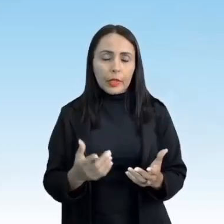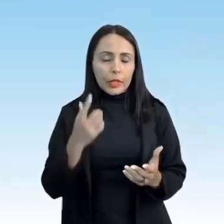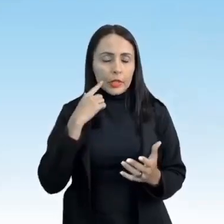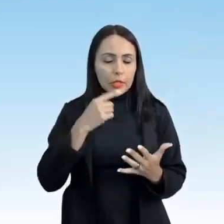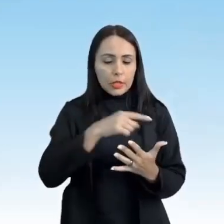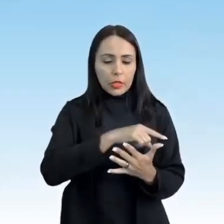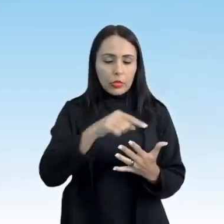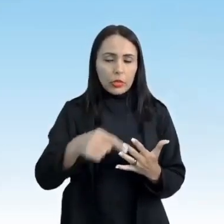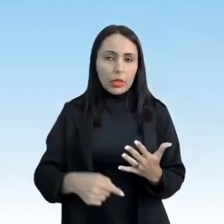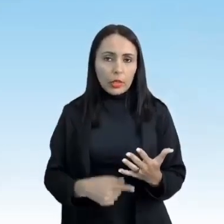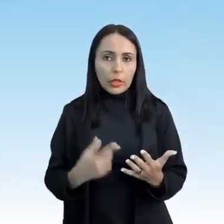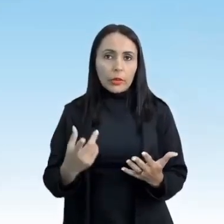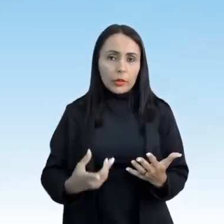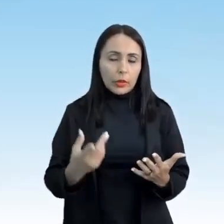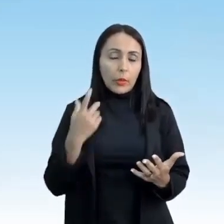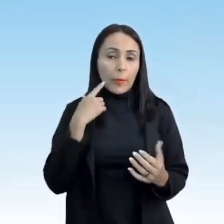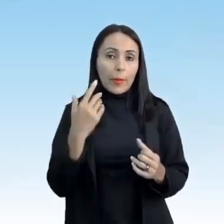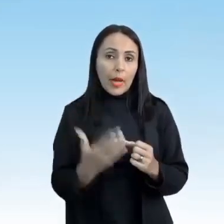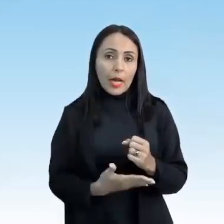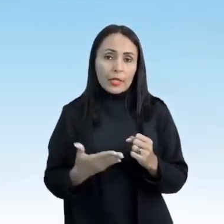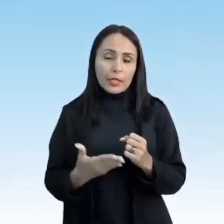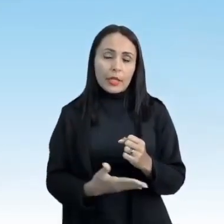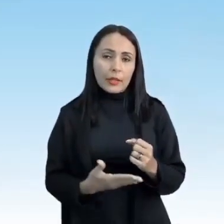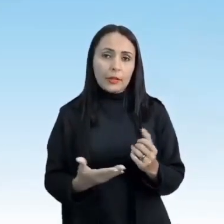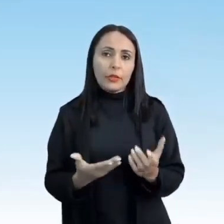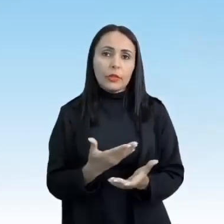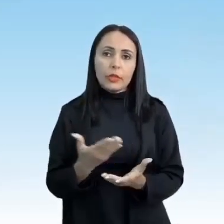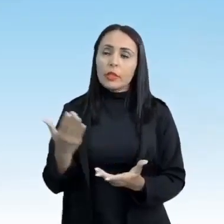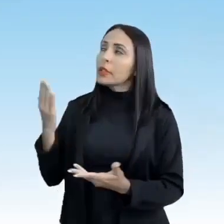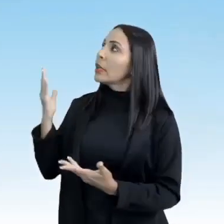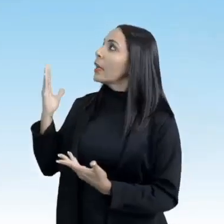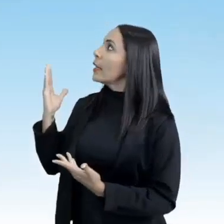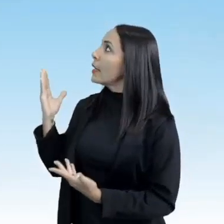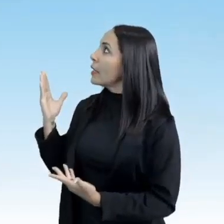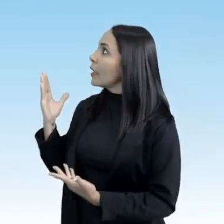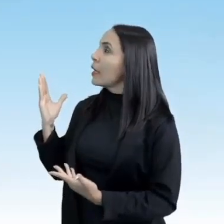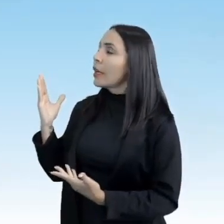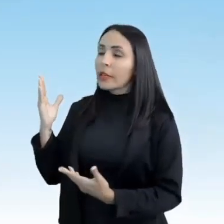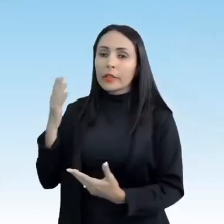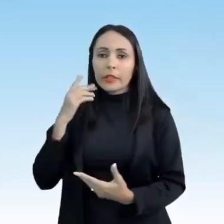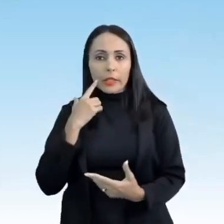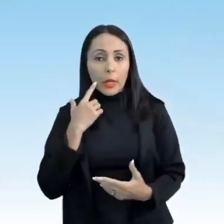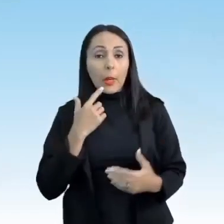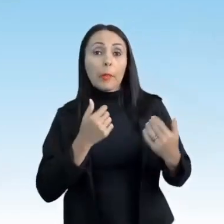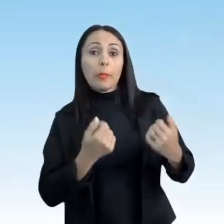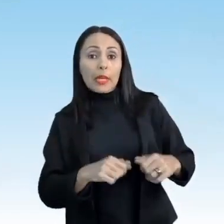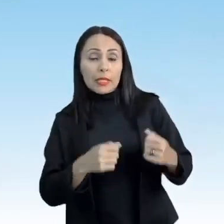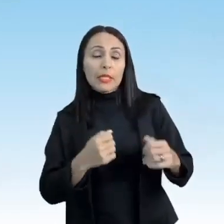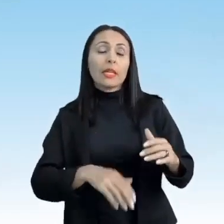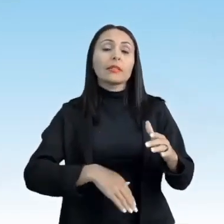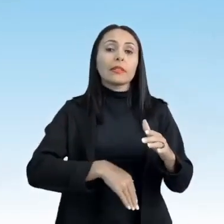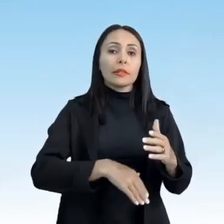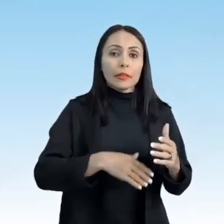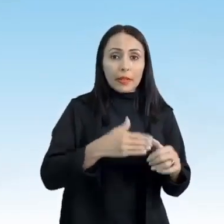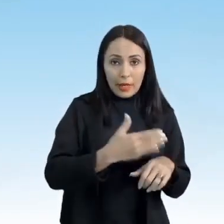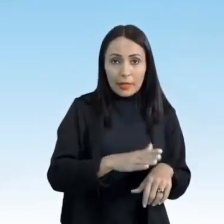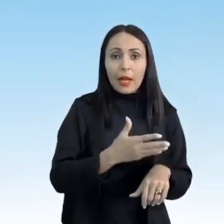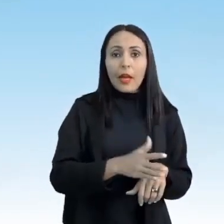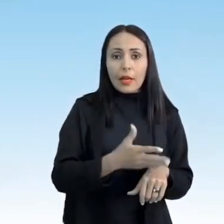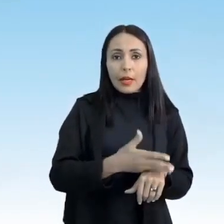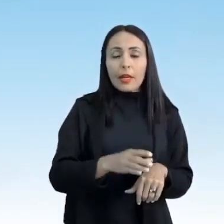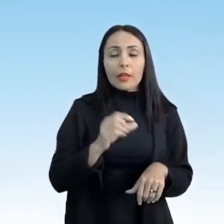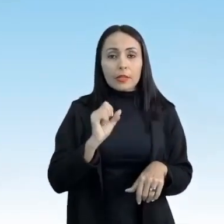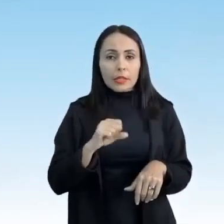cinco fundamentos são os fundamentos básicos do futebol, são eles que os atletas precisam treinar com